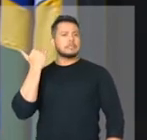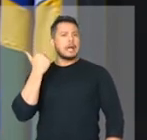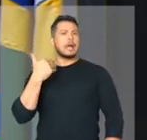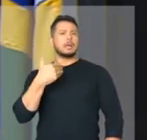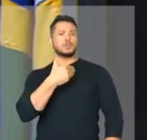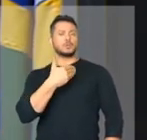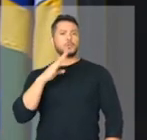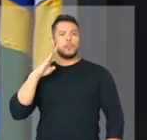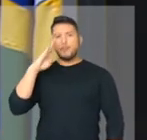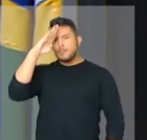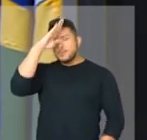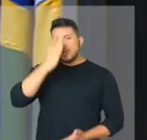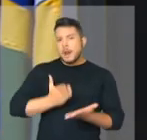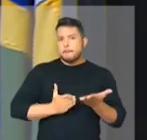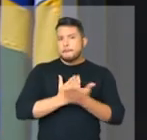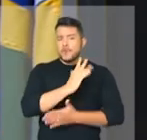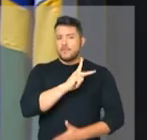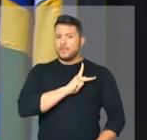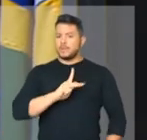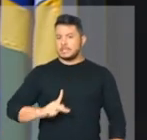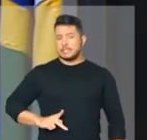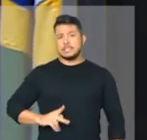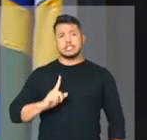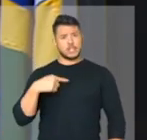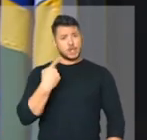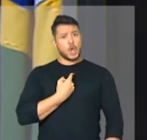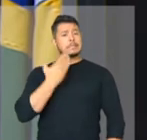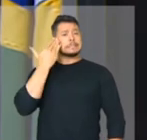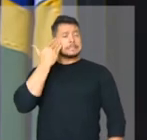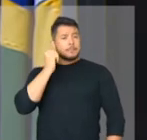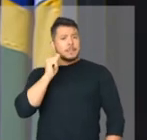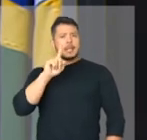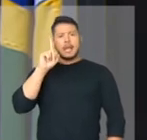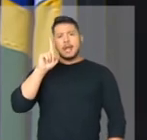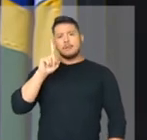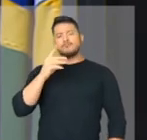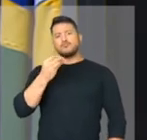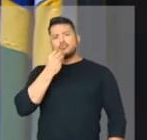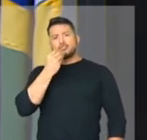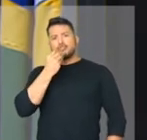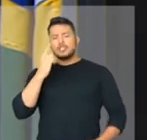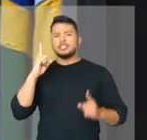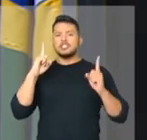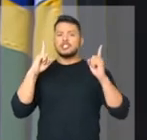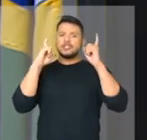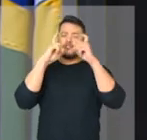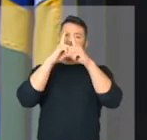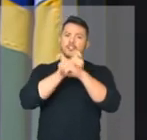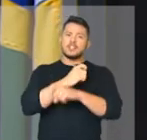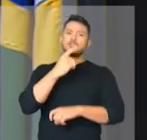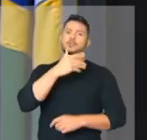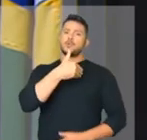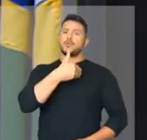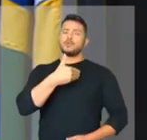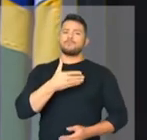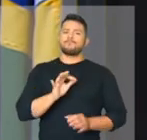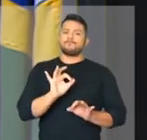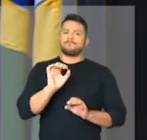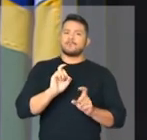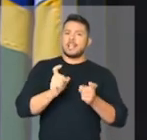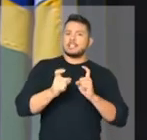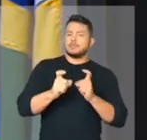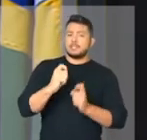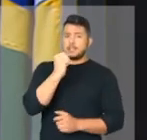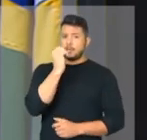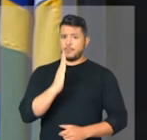muito difícil conduzir as políticas que foram endossadas pela maioria do eleitorado naquele